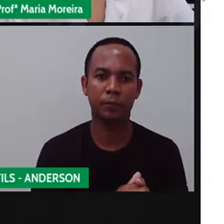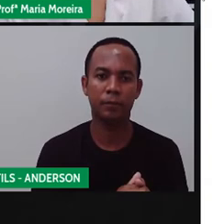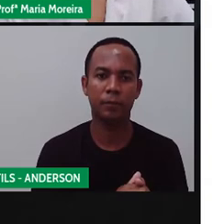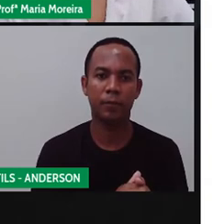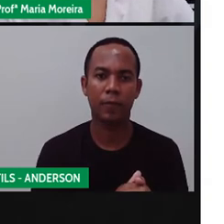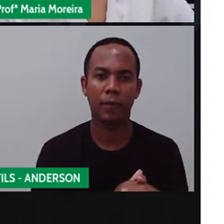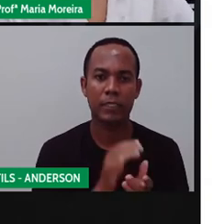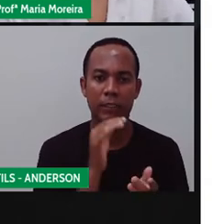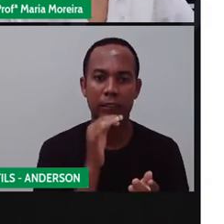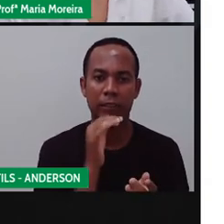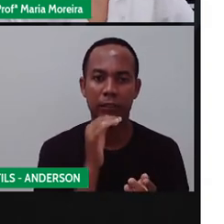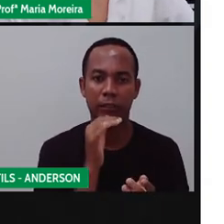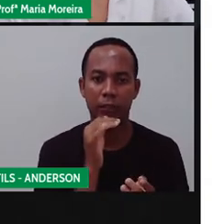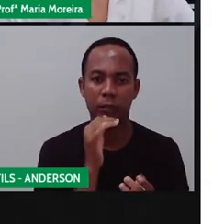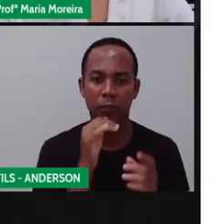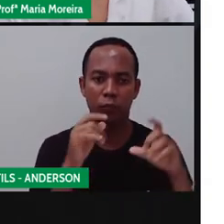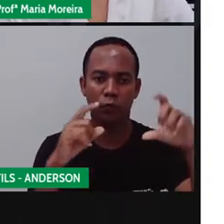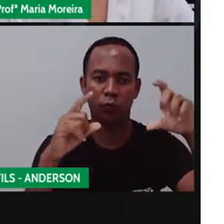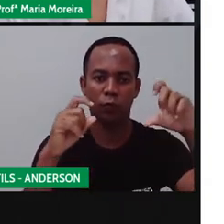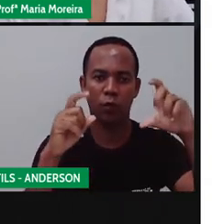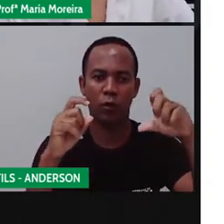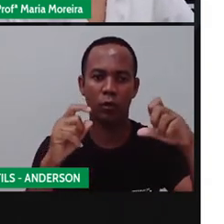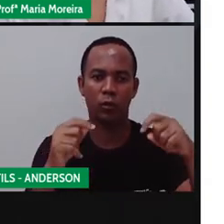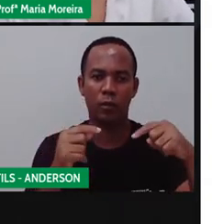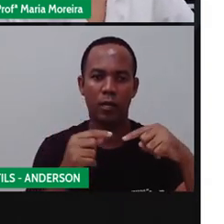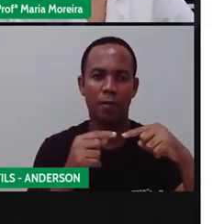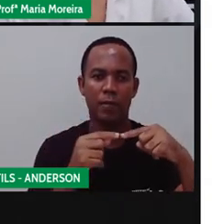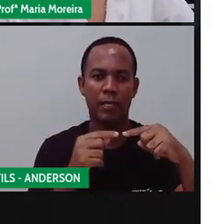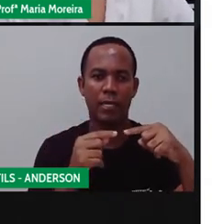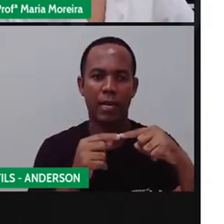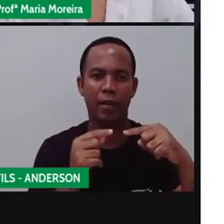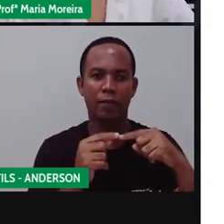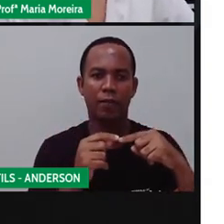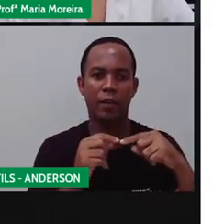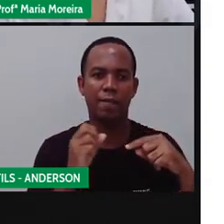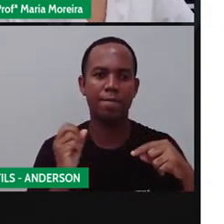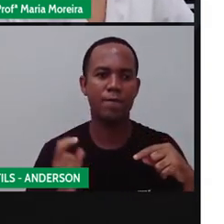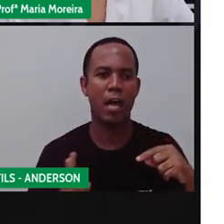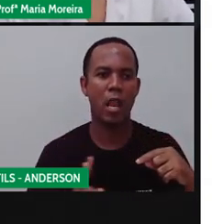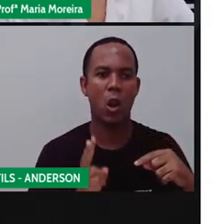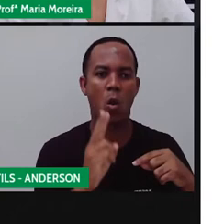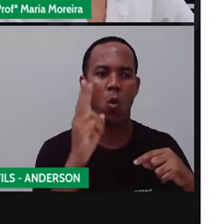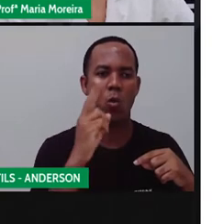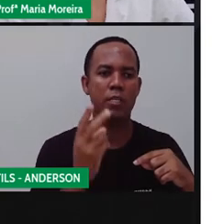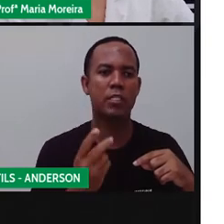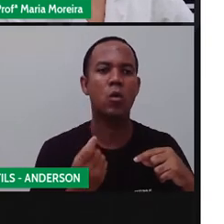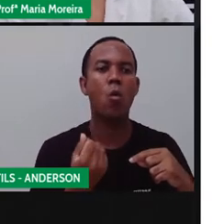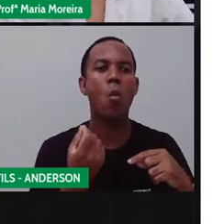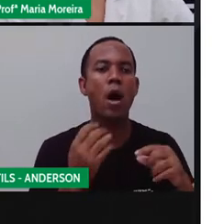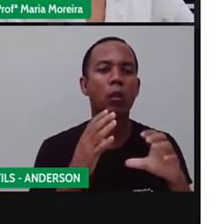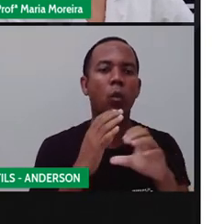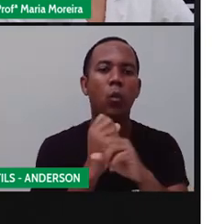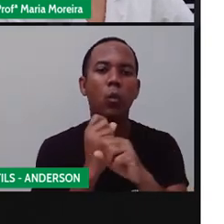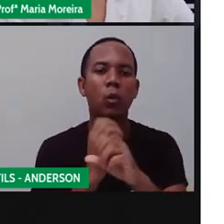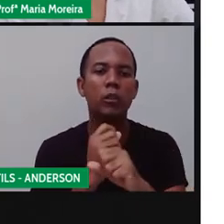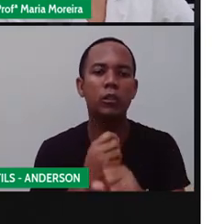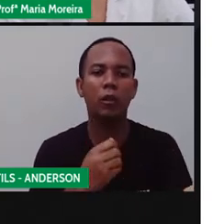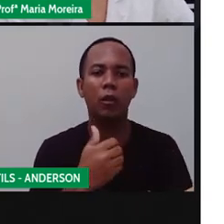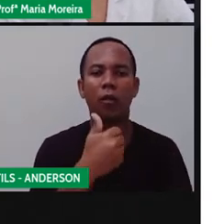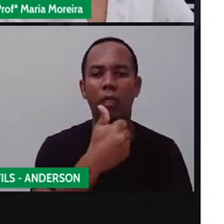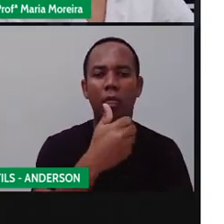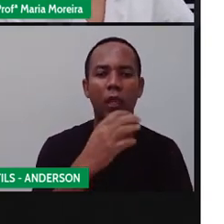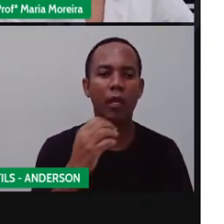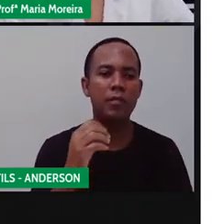Bom, determinados símbolos, né? Indicavam valores, né? 10, 100, 1000, 10.000, 100.000.